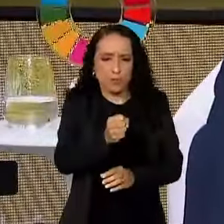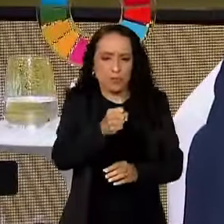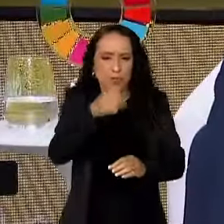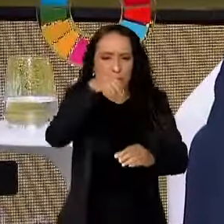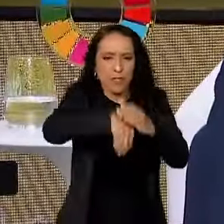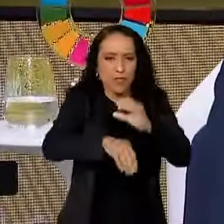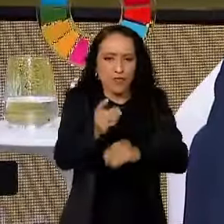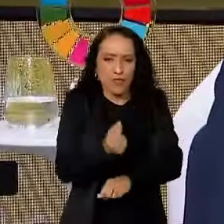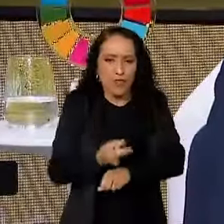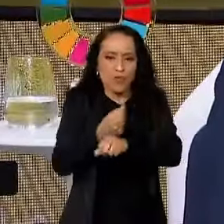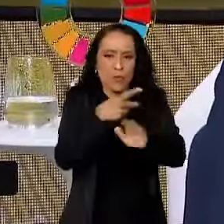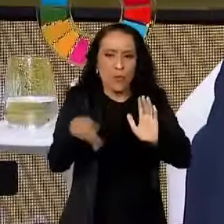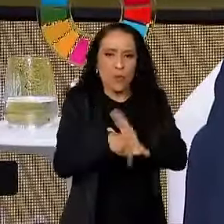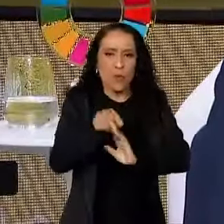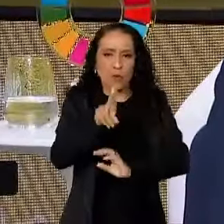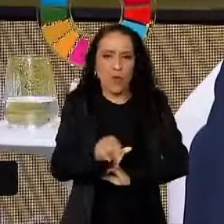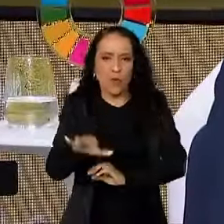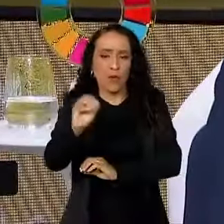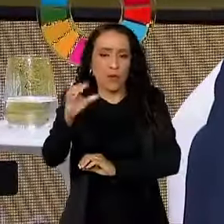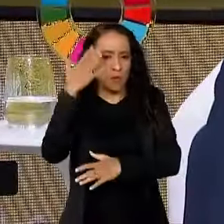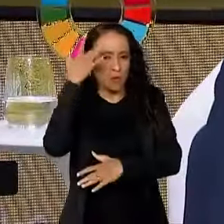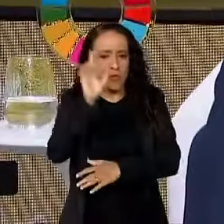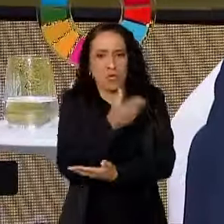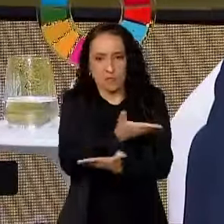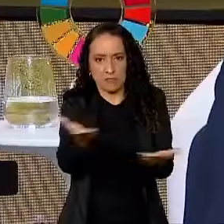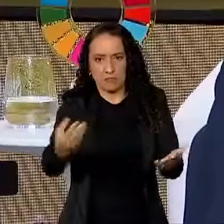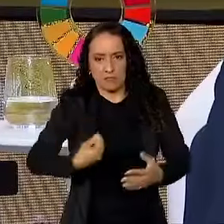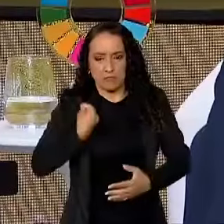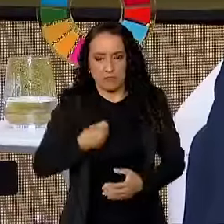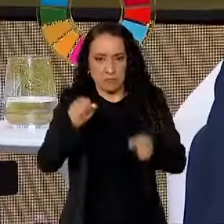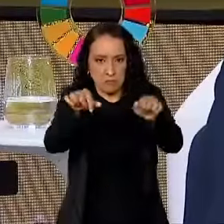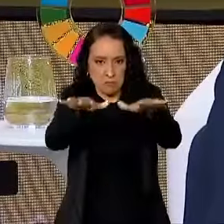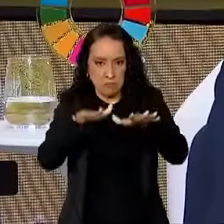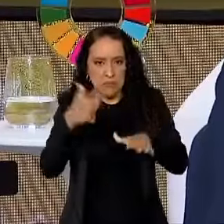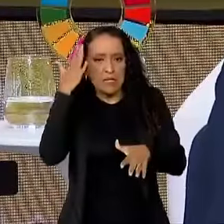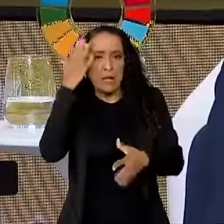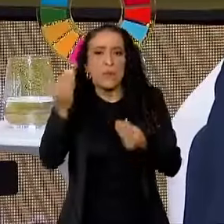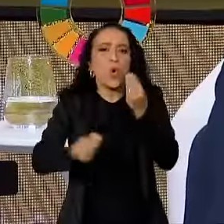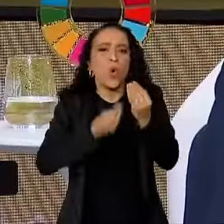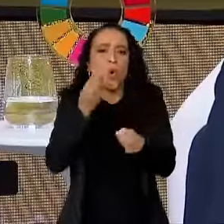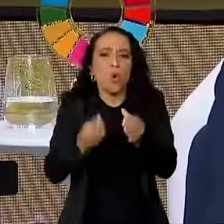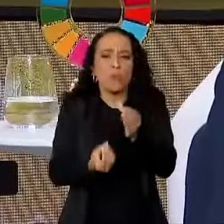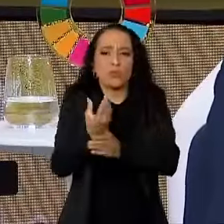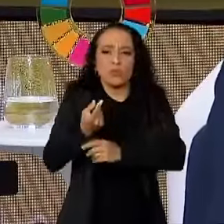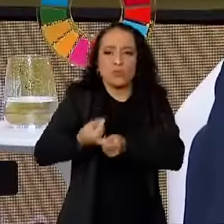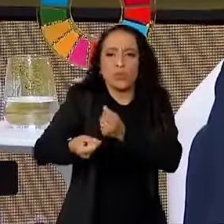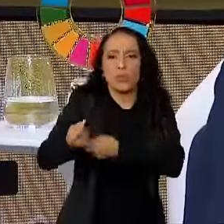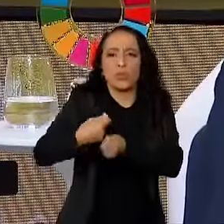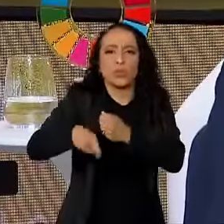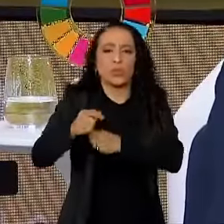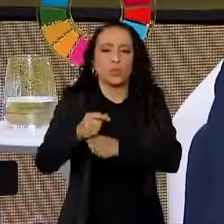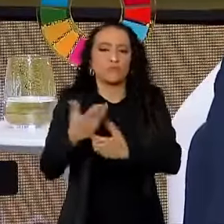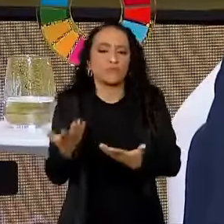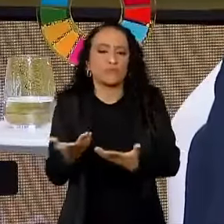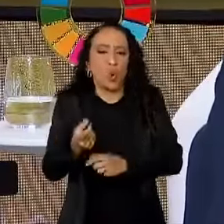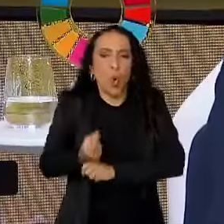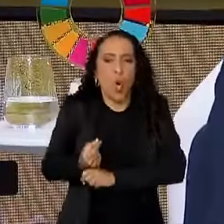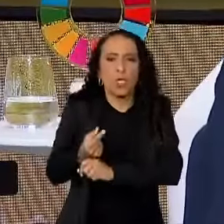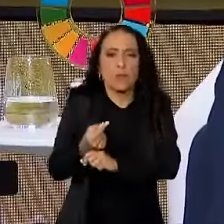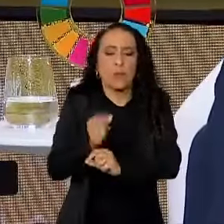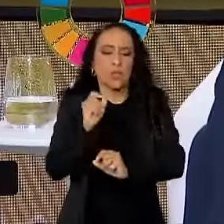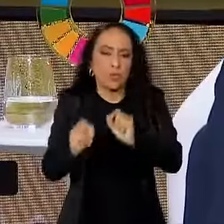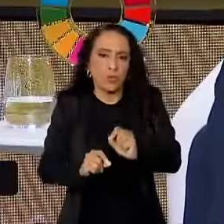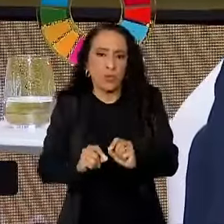da União. Eu não sei se todo mundo aqui que está nesse plenário sabe como é que se faz um orçamento. O orçamento